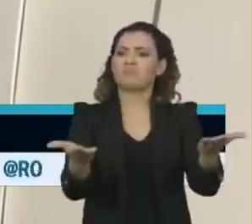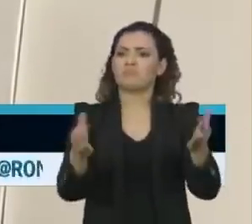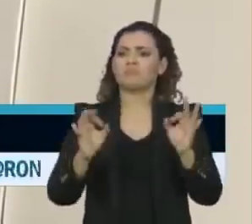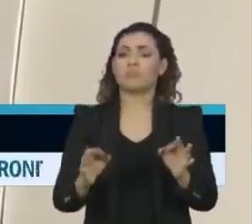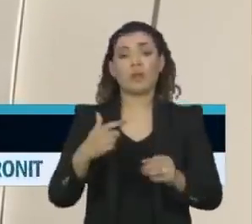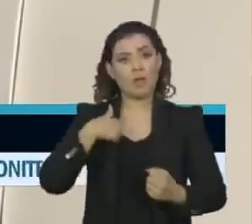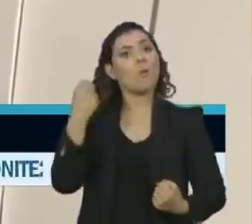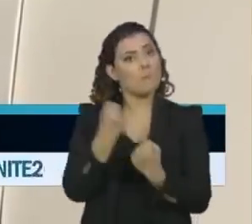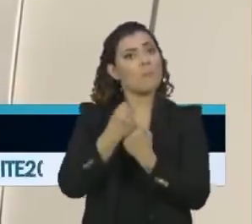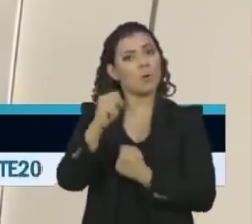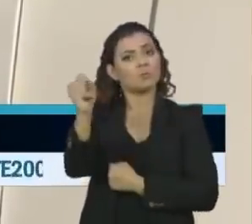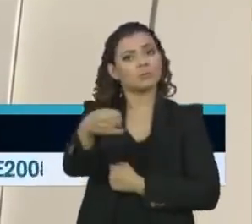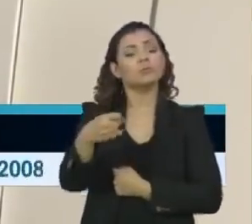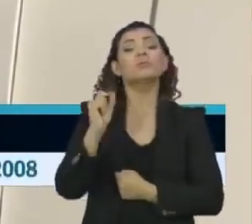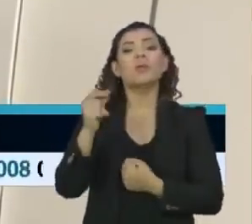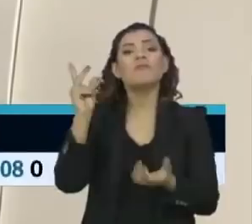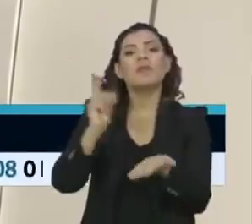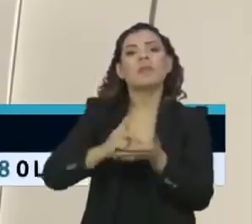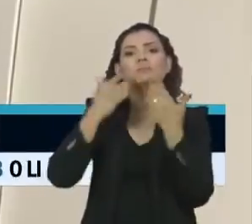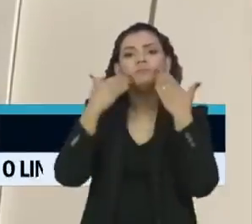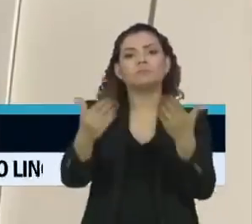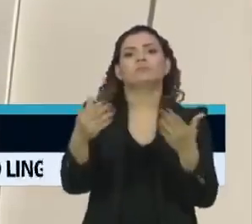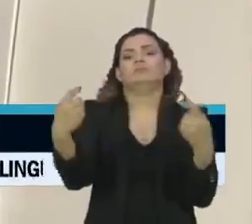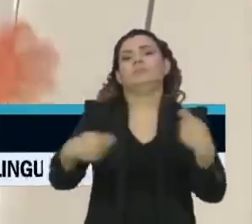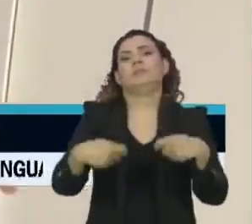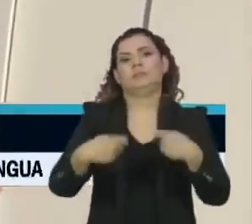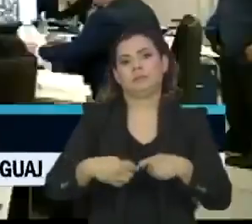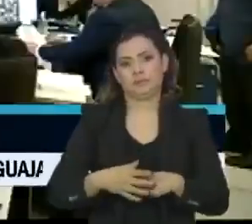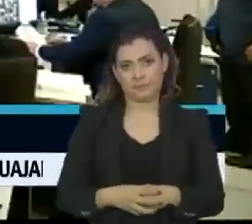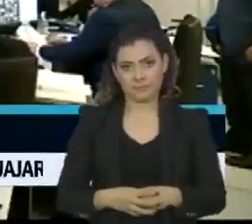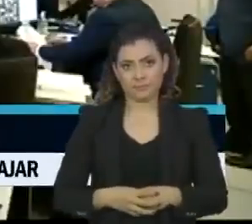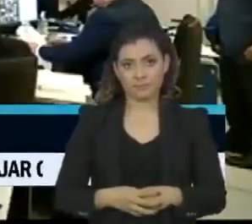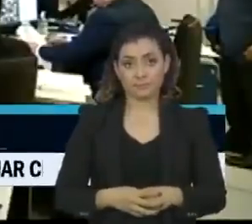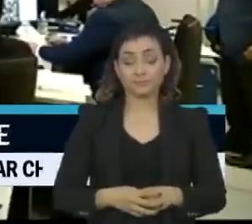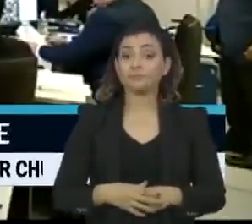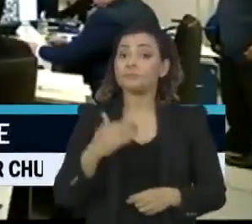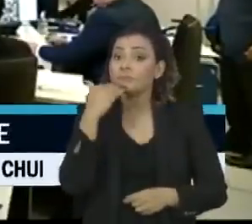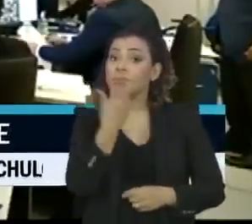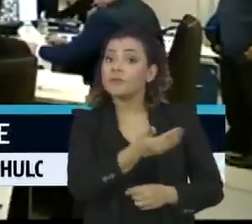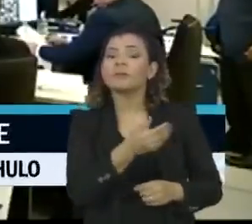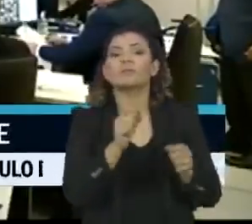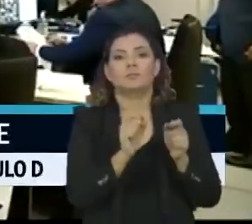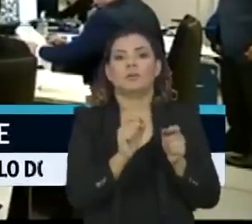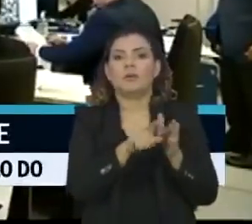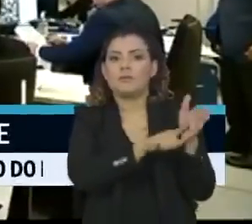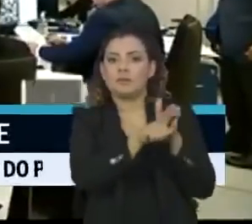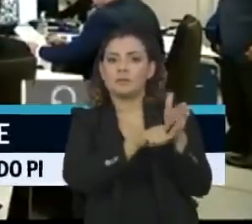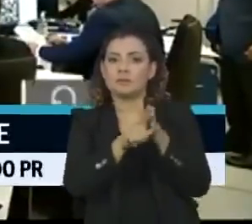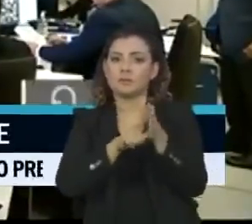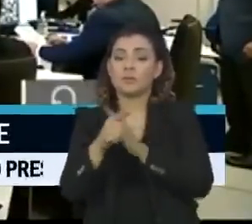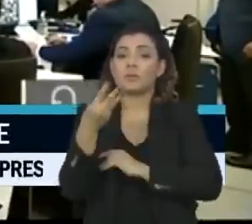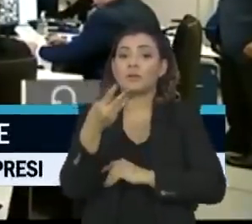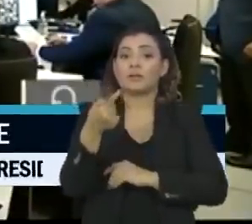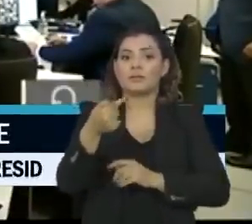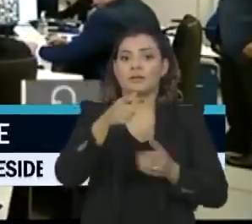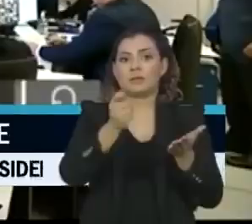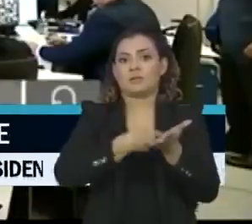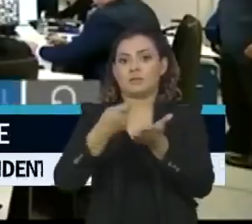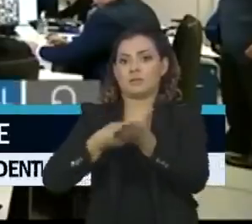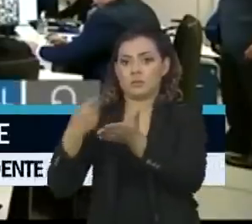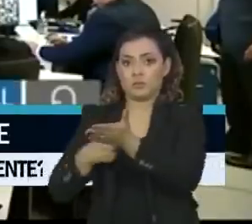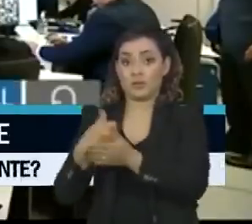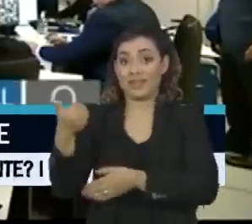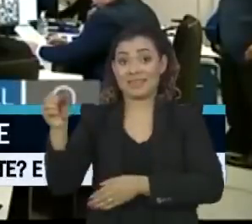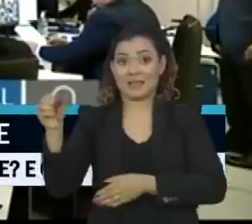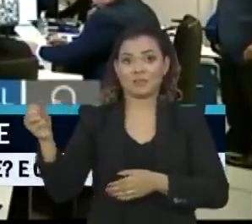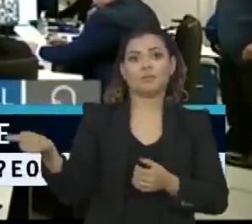sou favorável que a verdade possa aparecer como um todo. O pedido de ampliação do escopo tem 37 assinaturas, 10 a